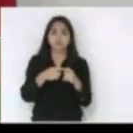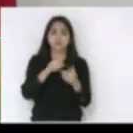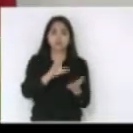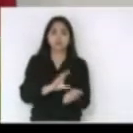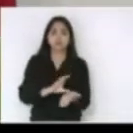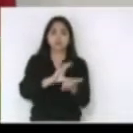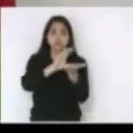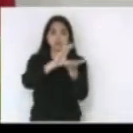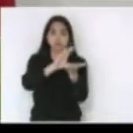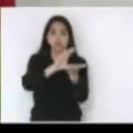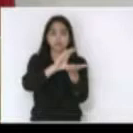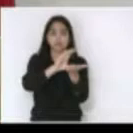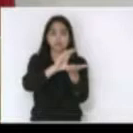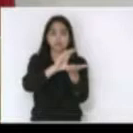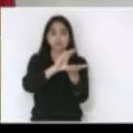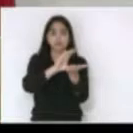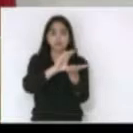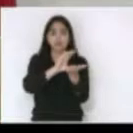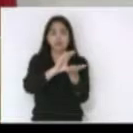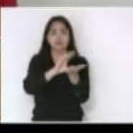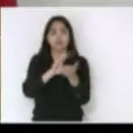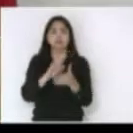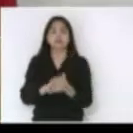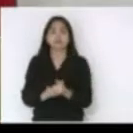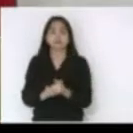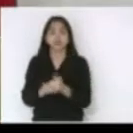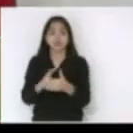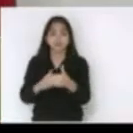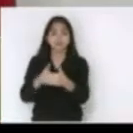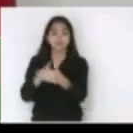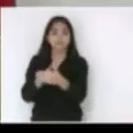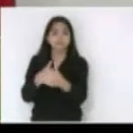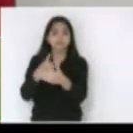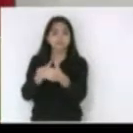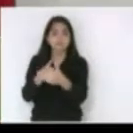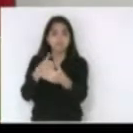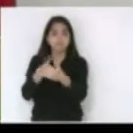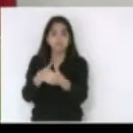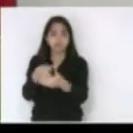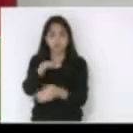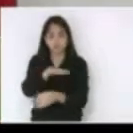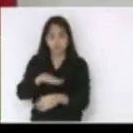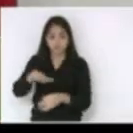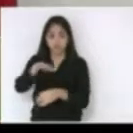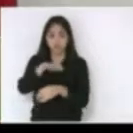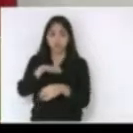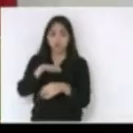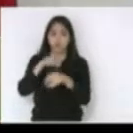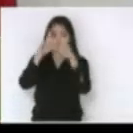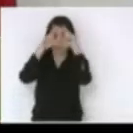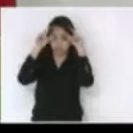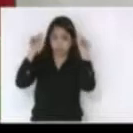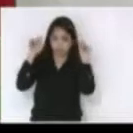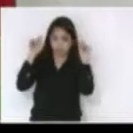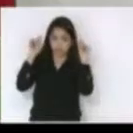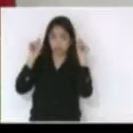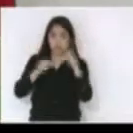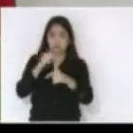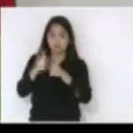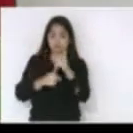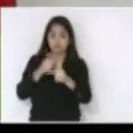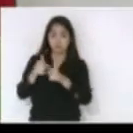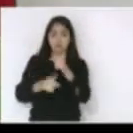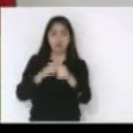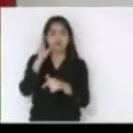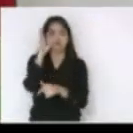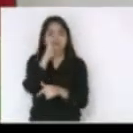restringia o trabalho de trabalhadores na área da enfermagem e trabalhadores na área de enfermagem